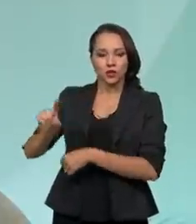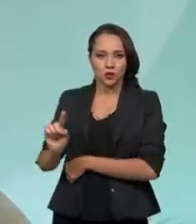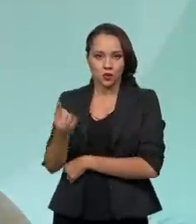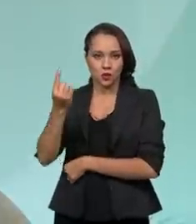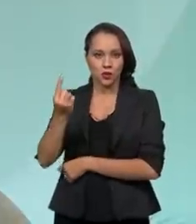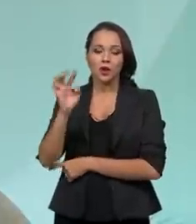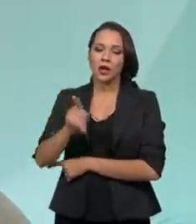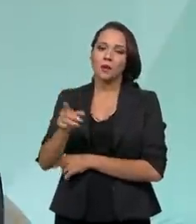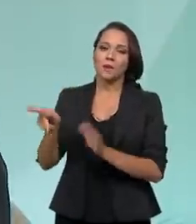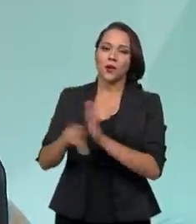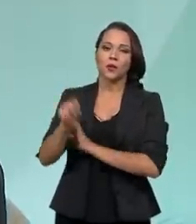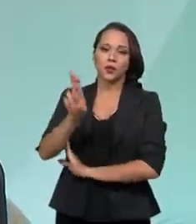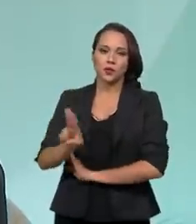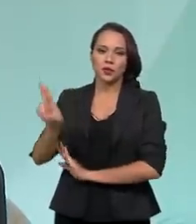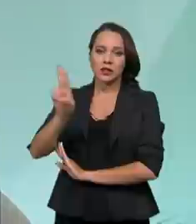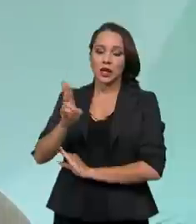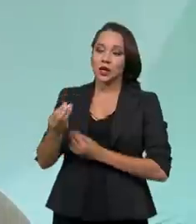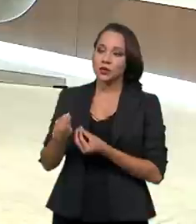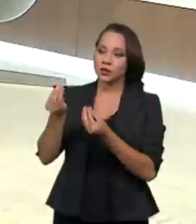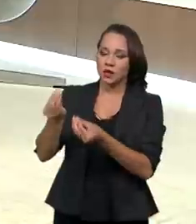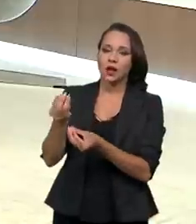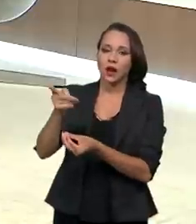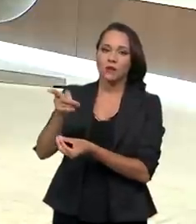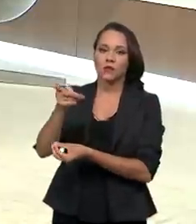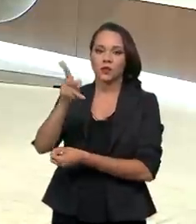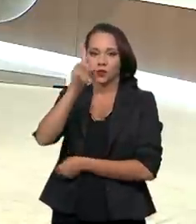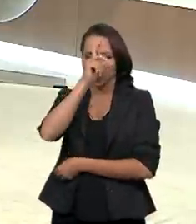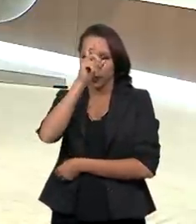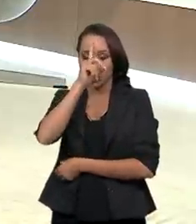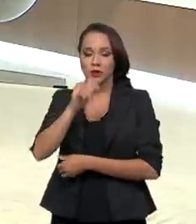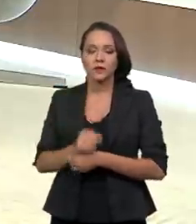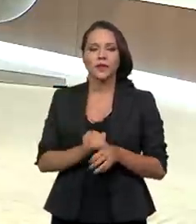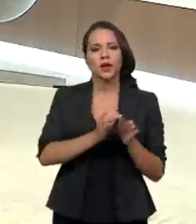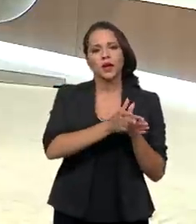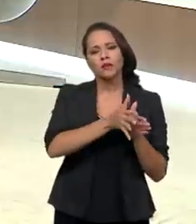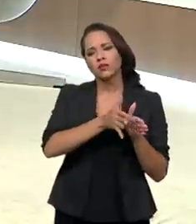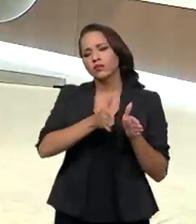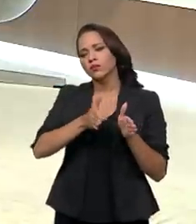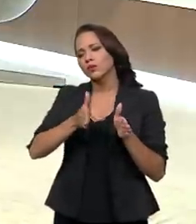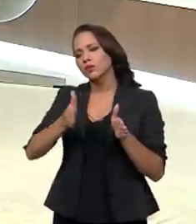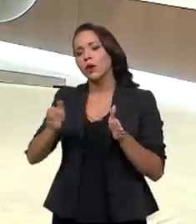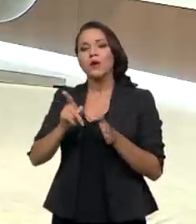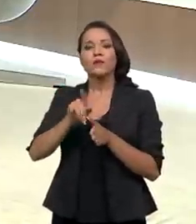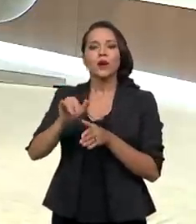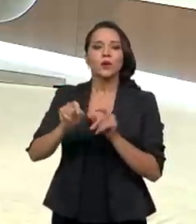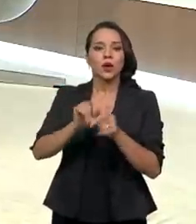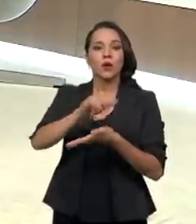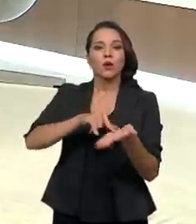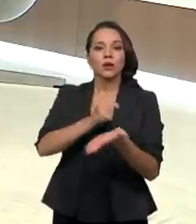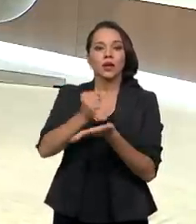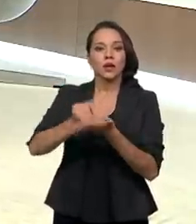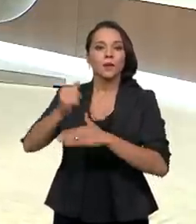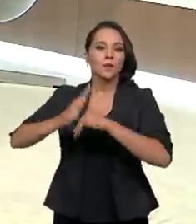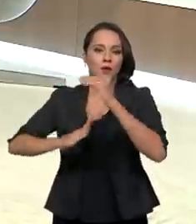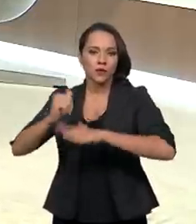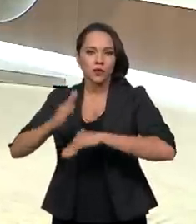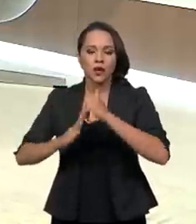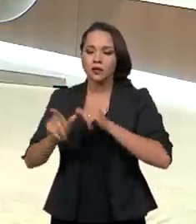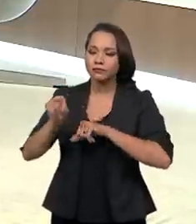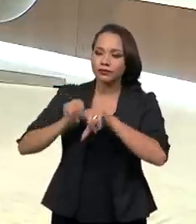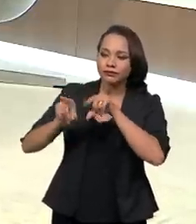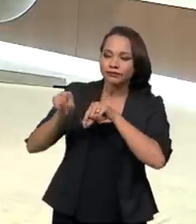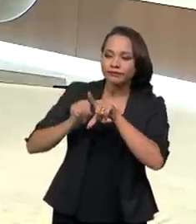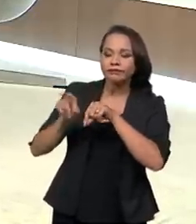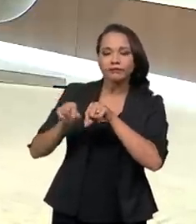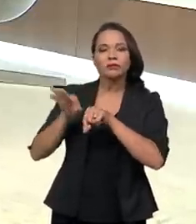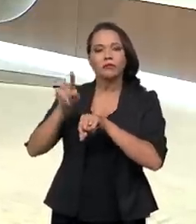que são das universidades cedidos aos hospitais. E, ao longo do tempo, nós fazemos a contratação de profissionais seletistas